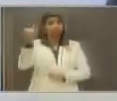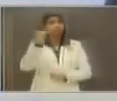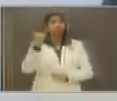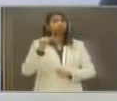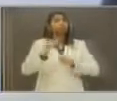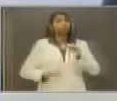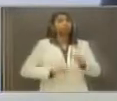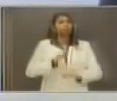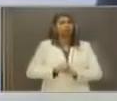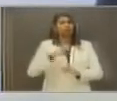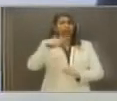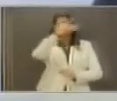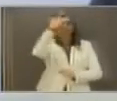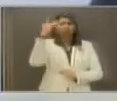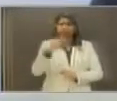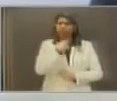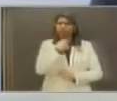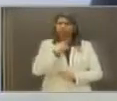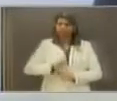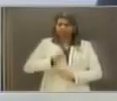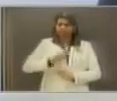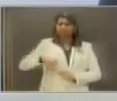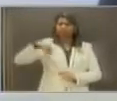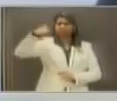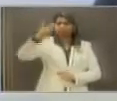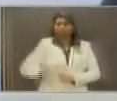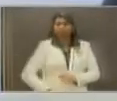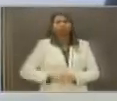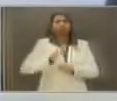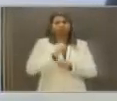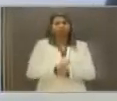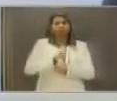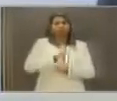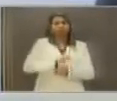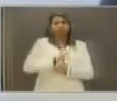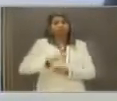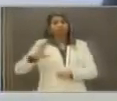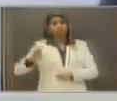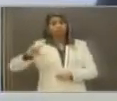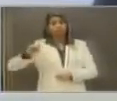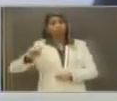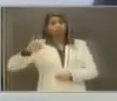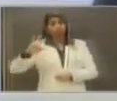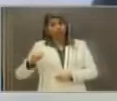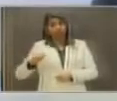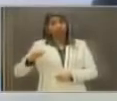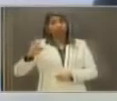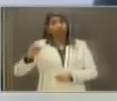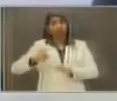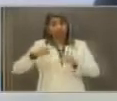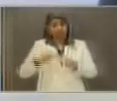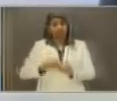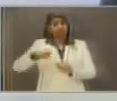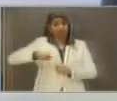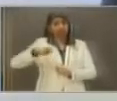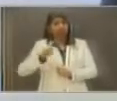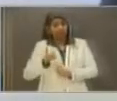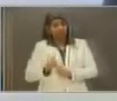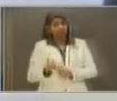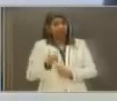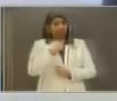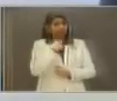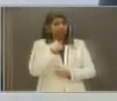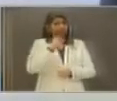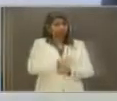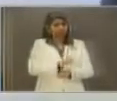passem a vida inteira dependendo do Bolsa Família. Por isso, que pensando exatamente numa maior capacitação das pessoas, fazer com que aquelas pessoas